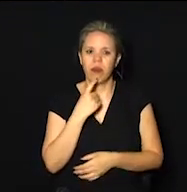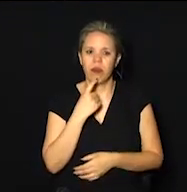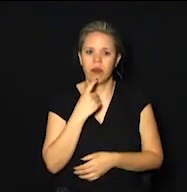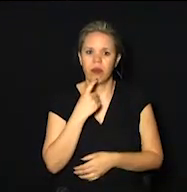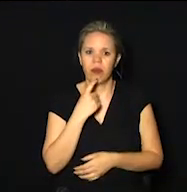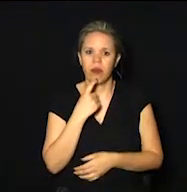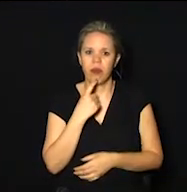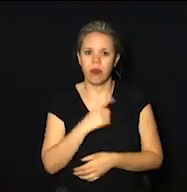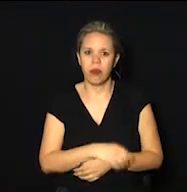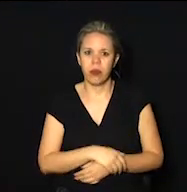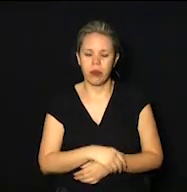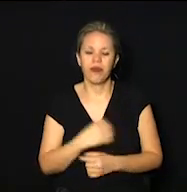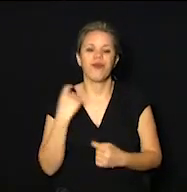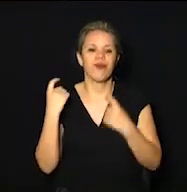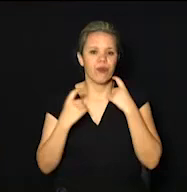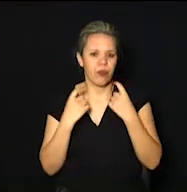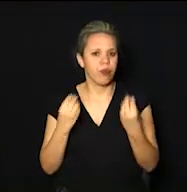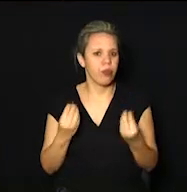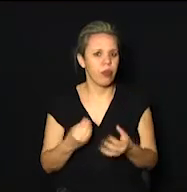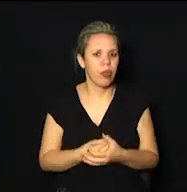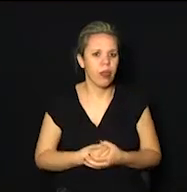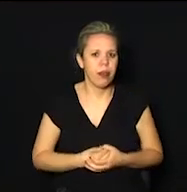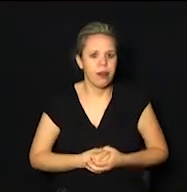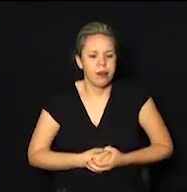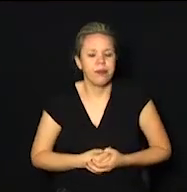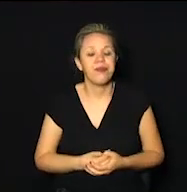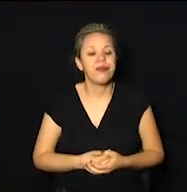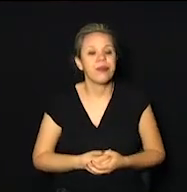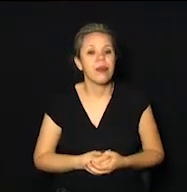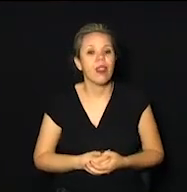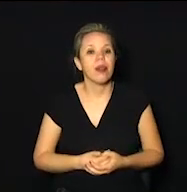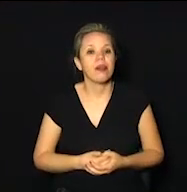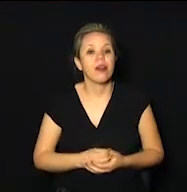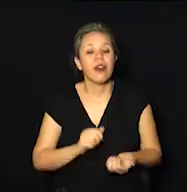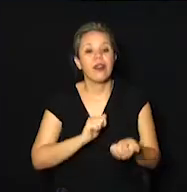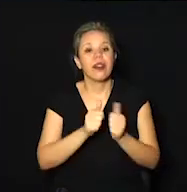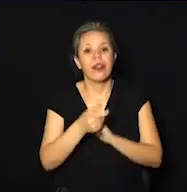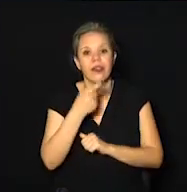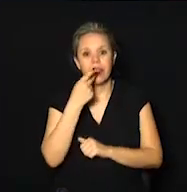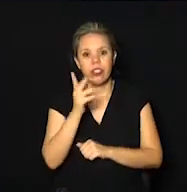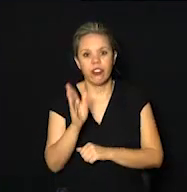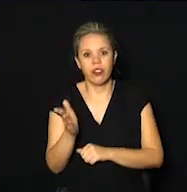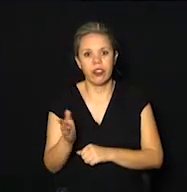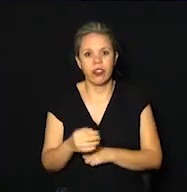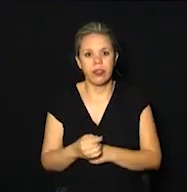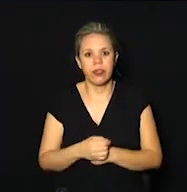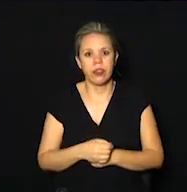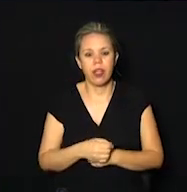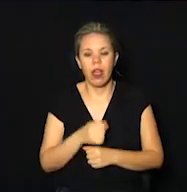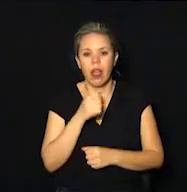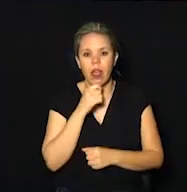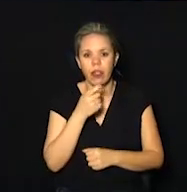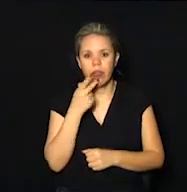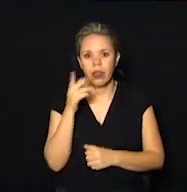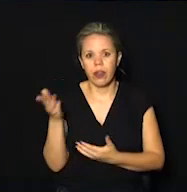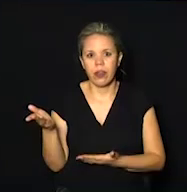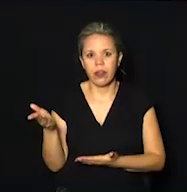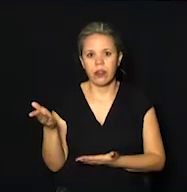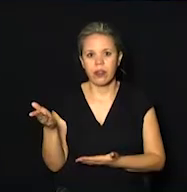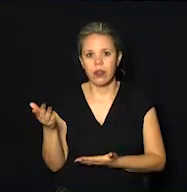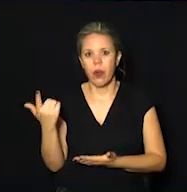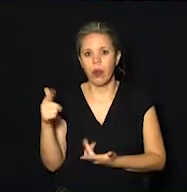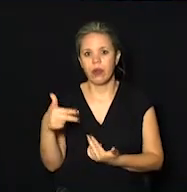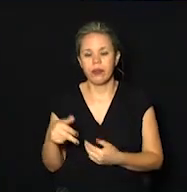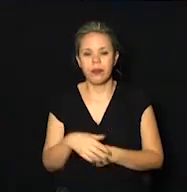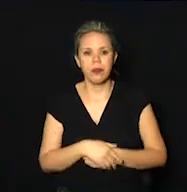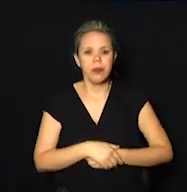uma situação que preocupa bastante. David, vamos falar um pouquinho de esporte. Já já a gente vai balançar as redes, mas com você eu quero falar uma outra